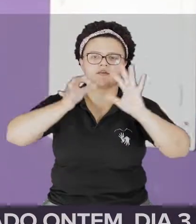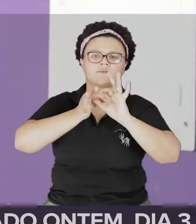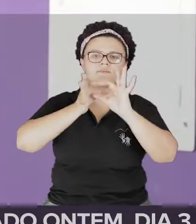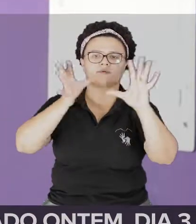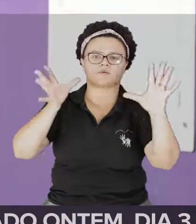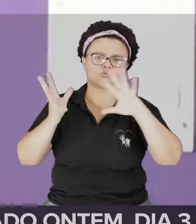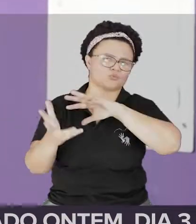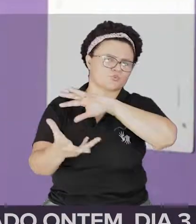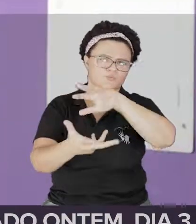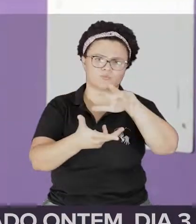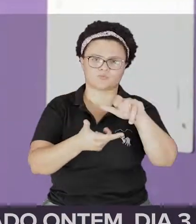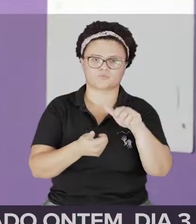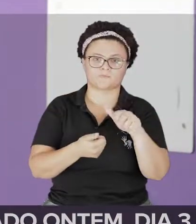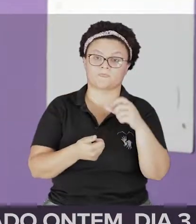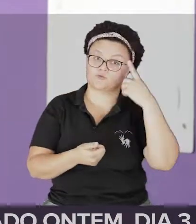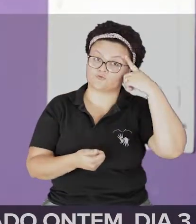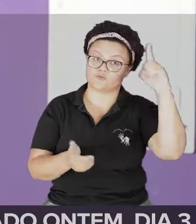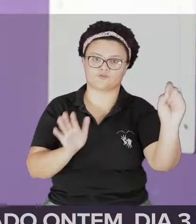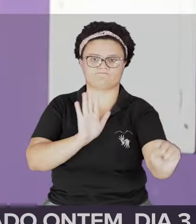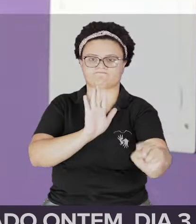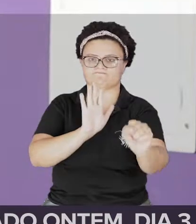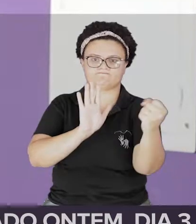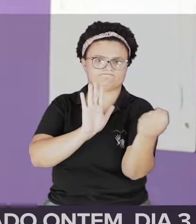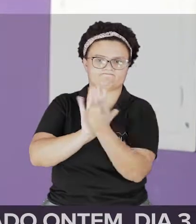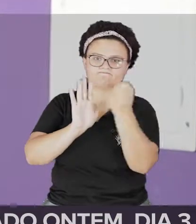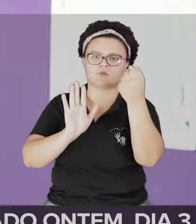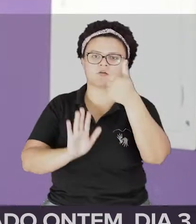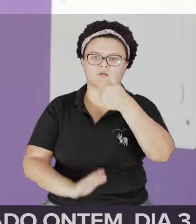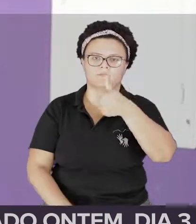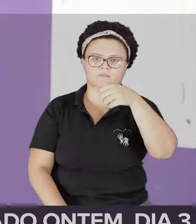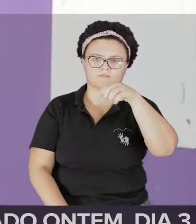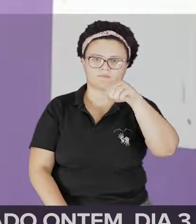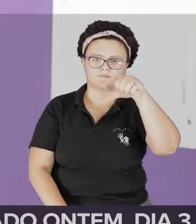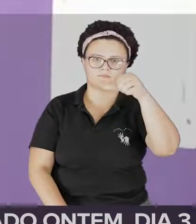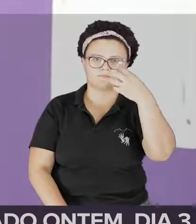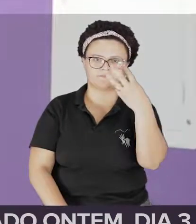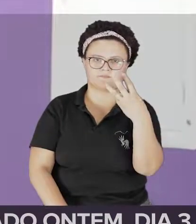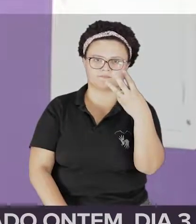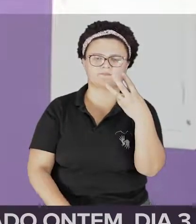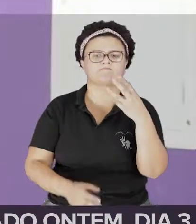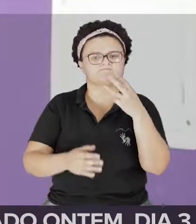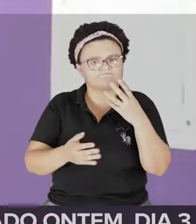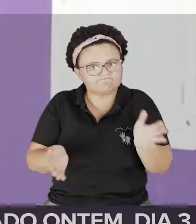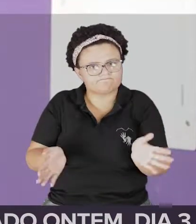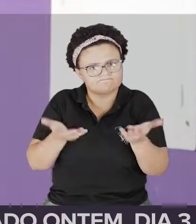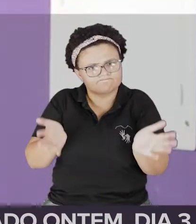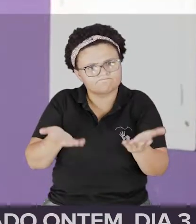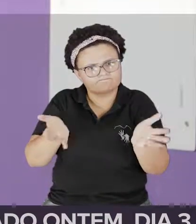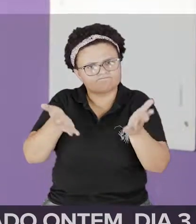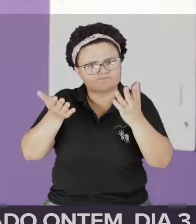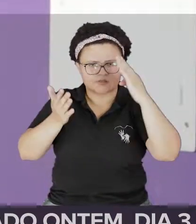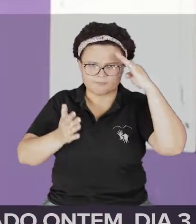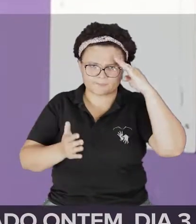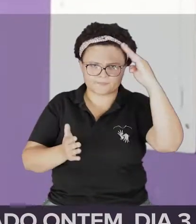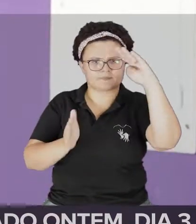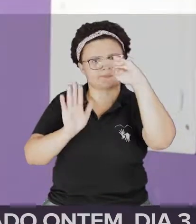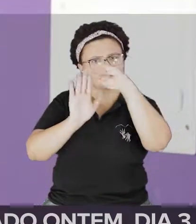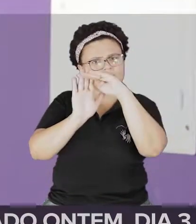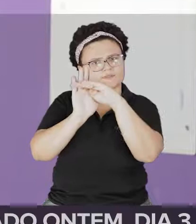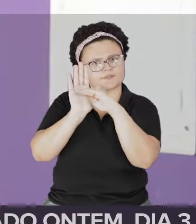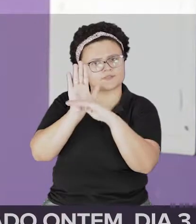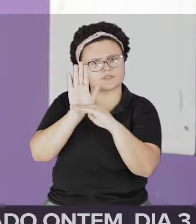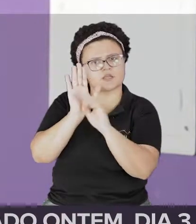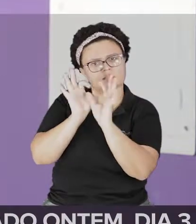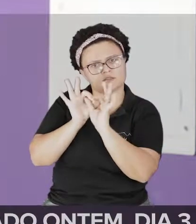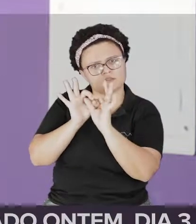proclamada pela Assembleia Geral da ONU em 1993, para reforçar os princípios fundamentais da liberdade de